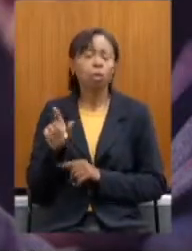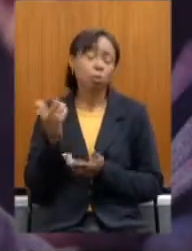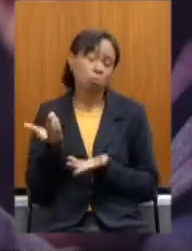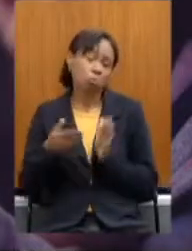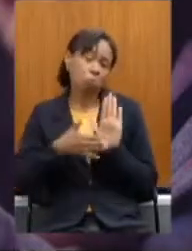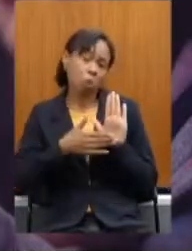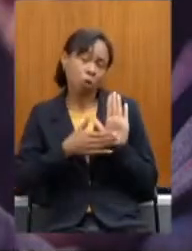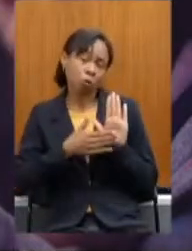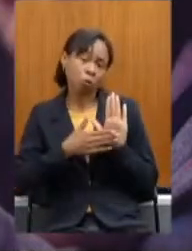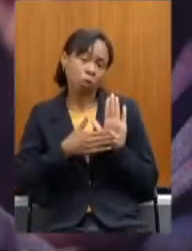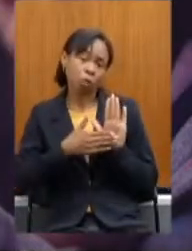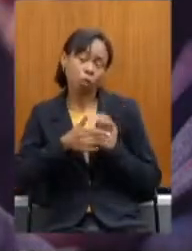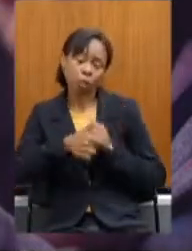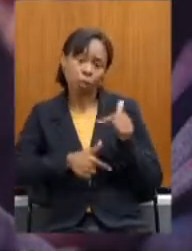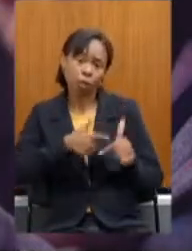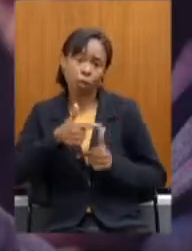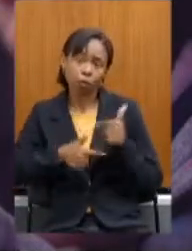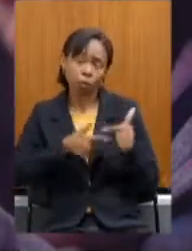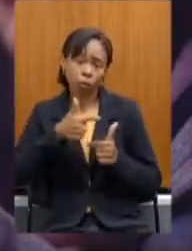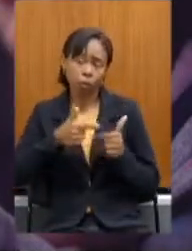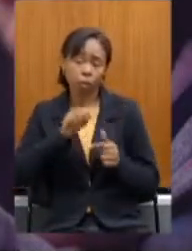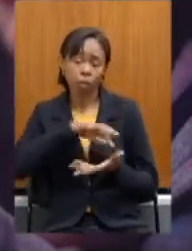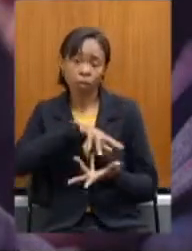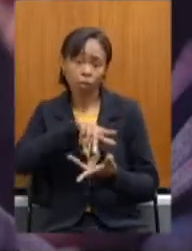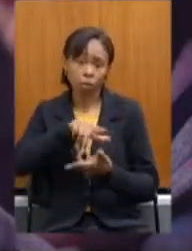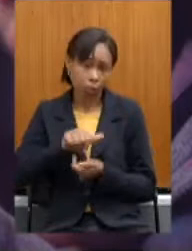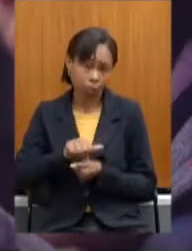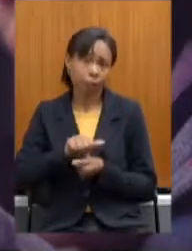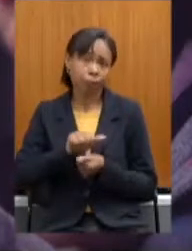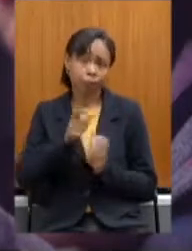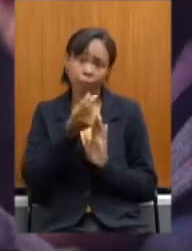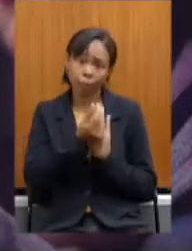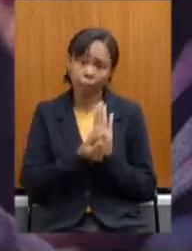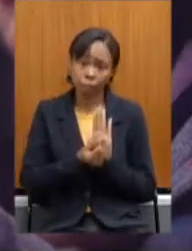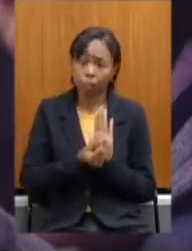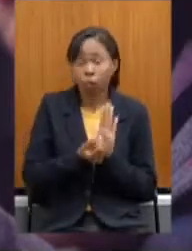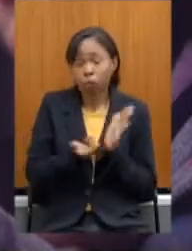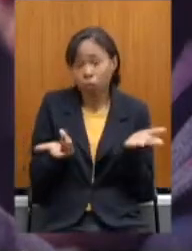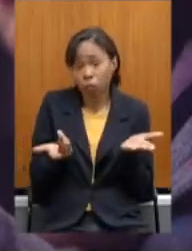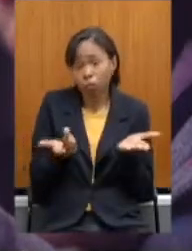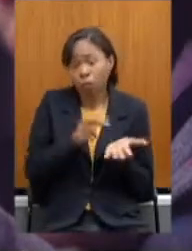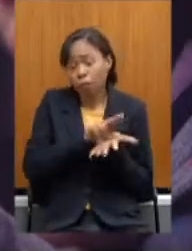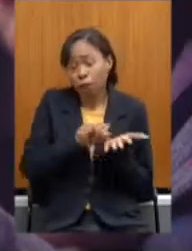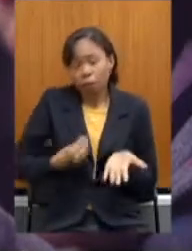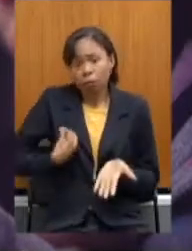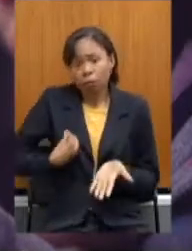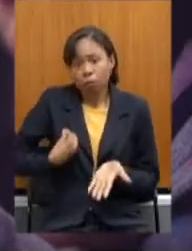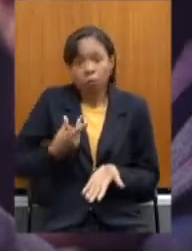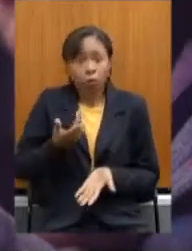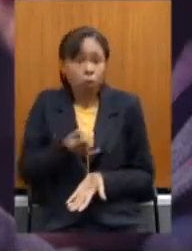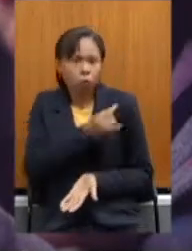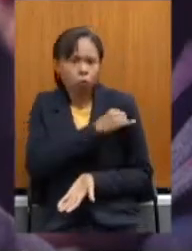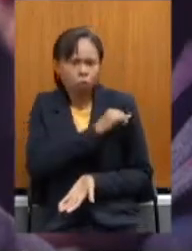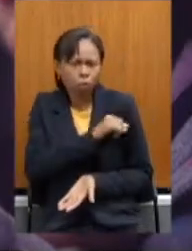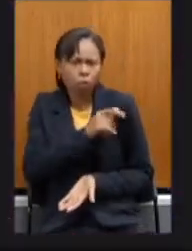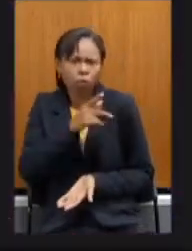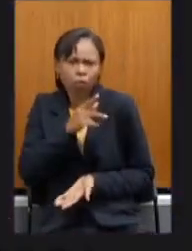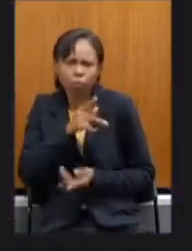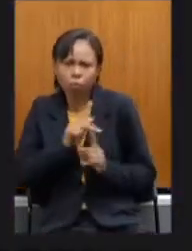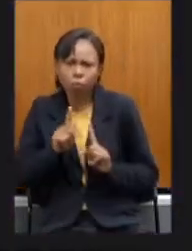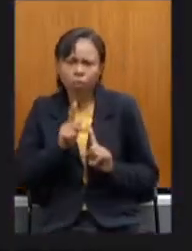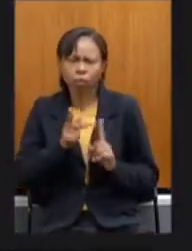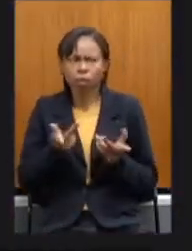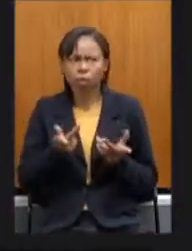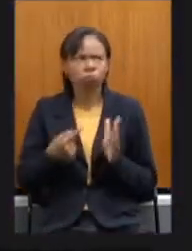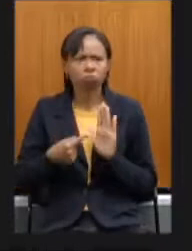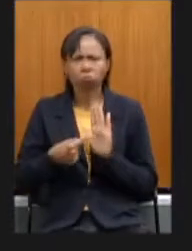De antecipação De receitas De royalties E participações O é isso? O Rio Previdência Ao invés de cobrar Do estado Que se mantivesse Cumprindo a